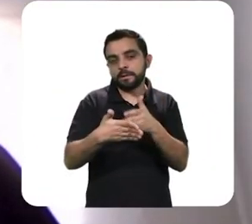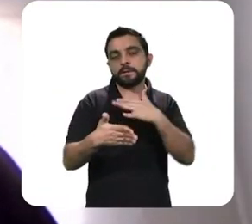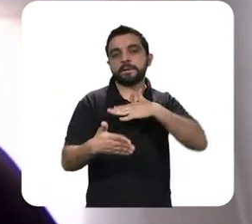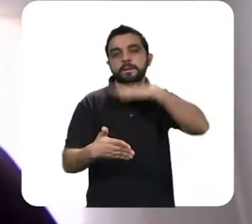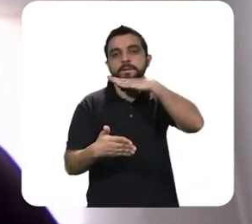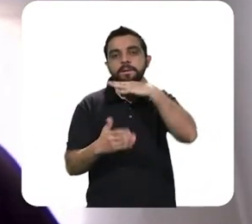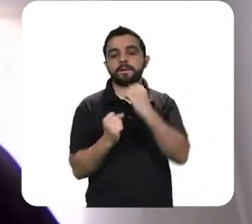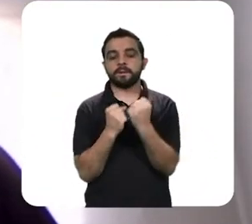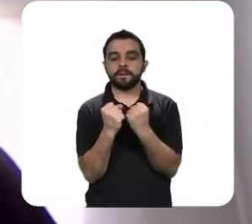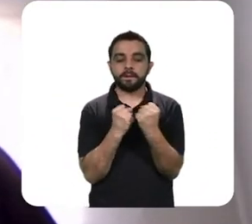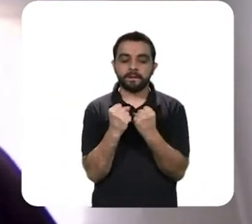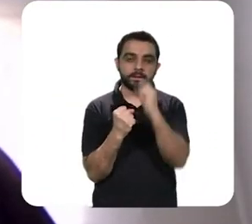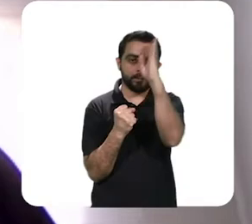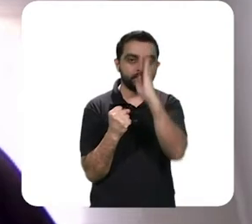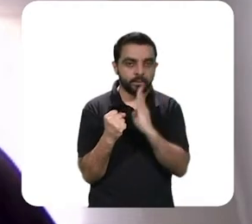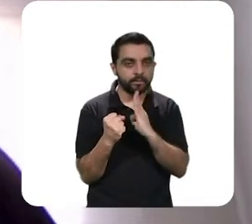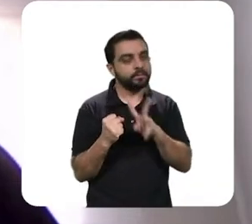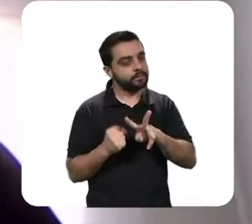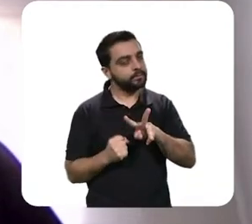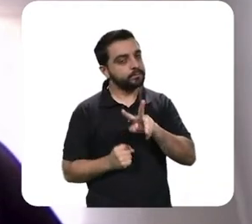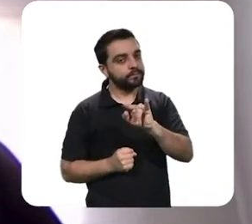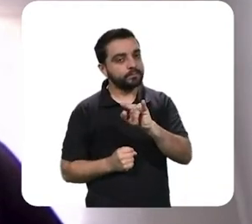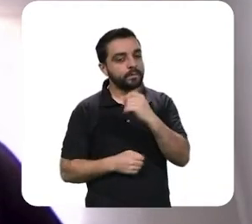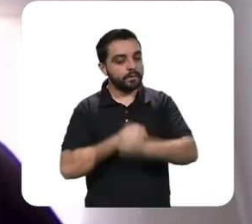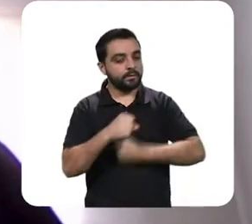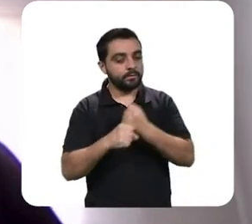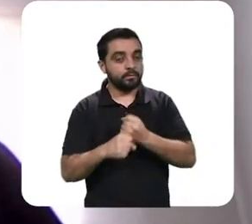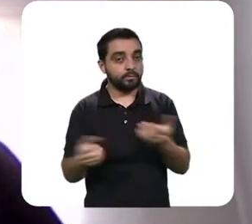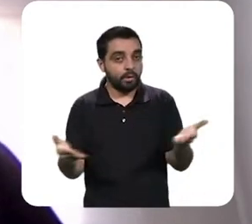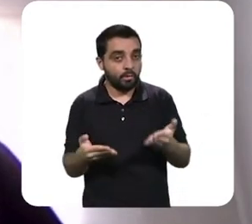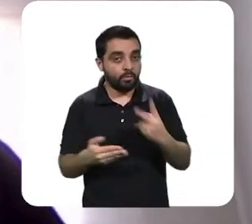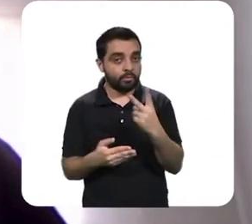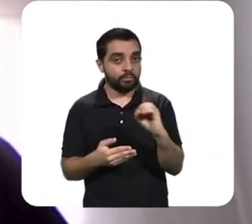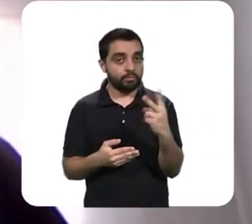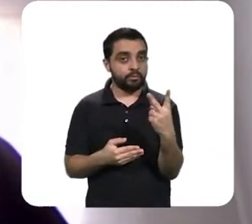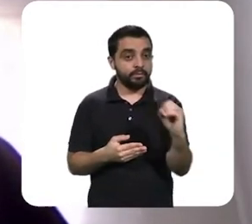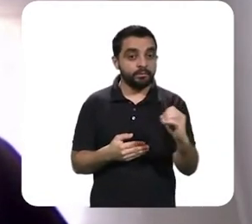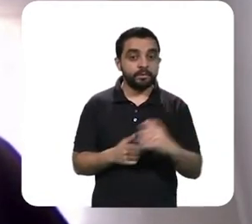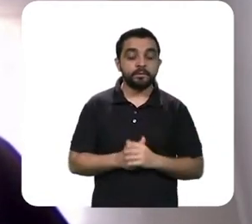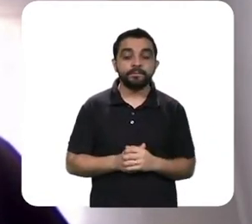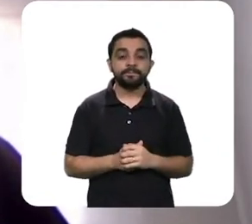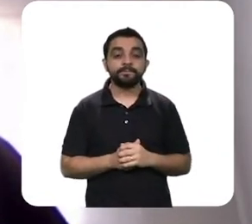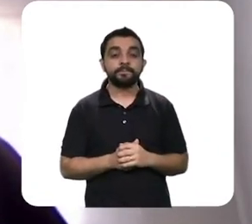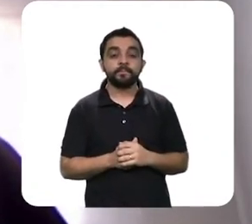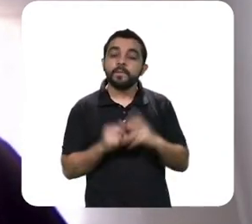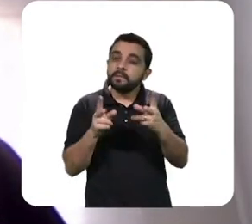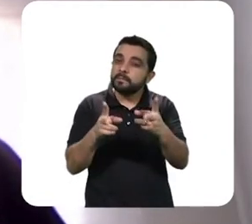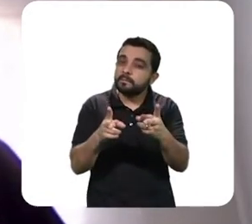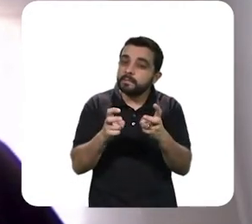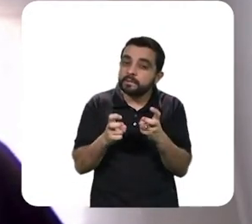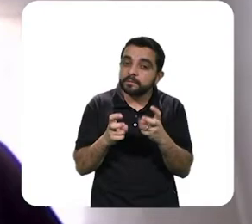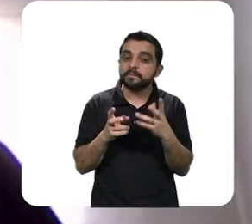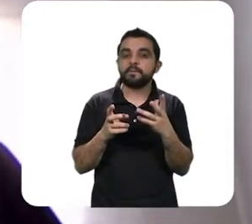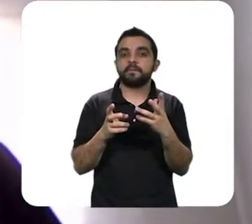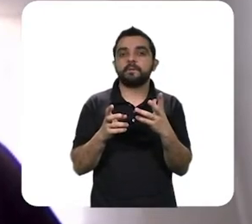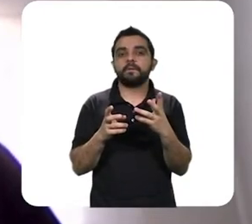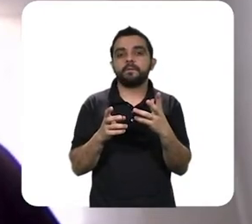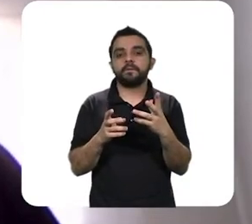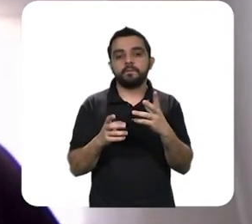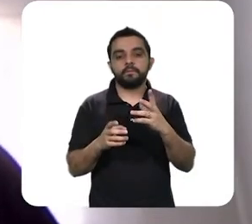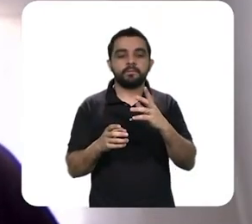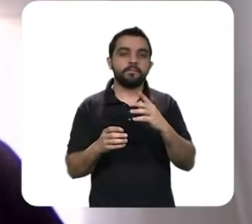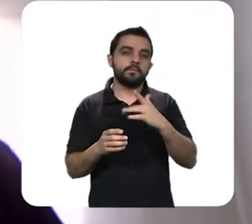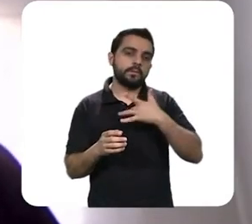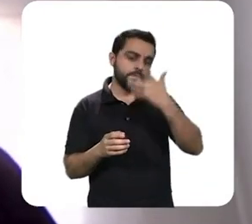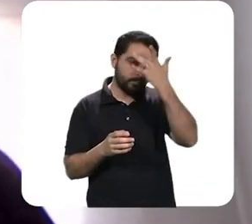mesmo uma recessão aqui no Brasil agora em 2020, né. As estimativas iniciais,